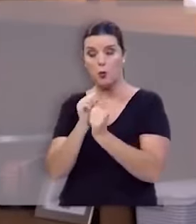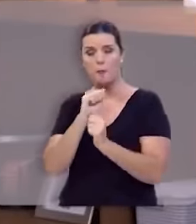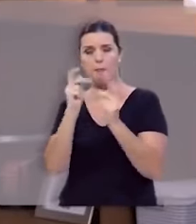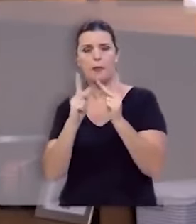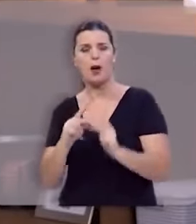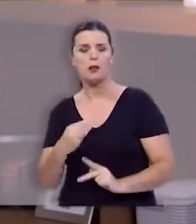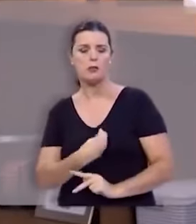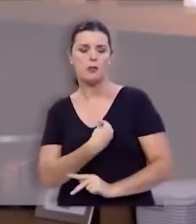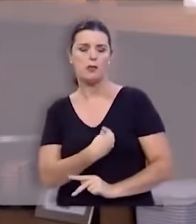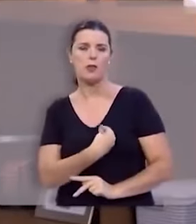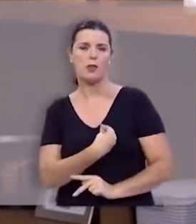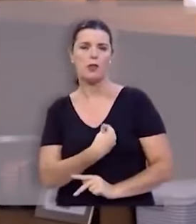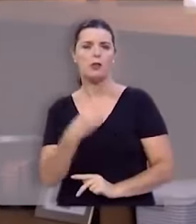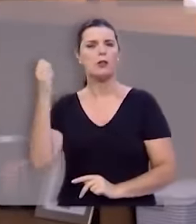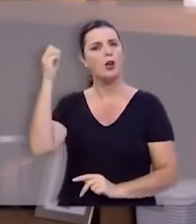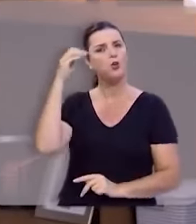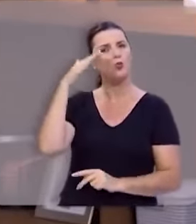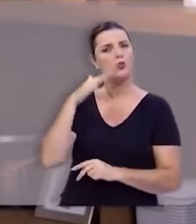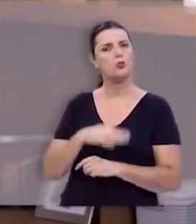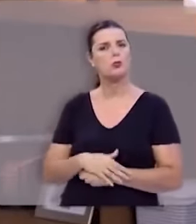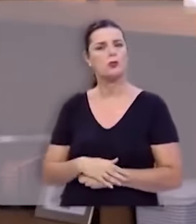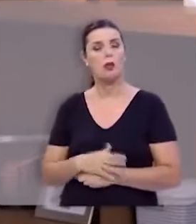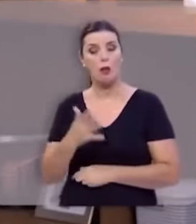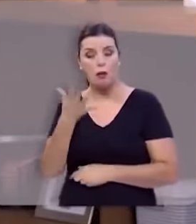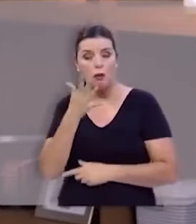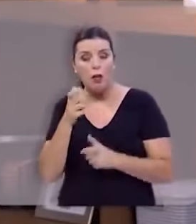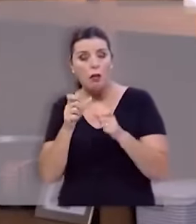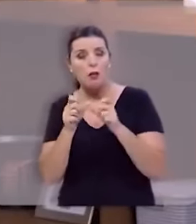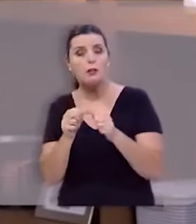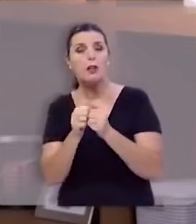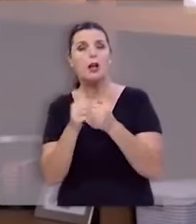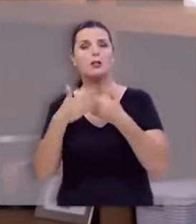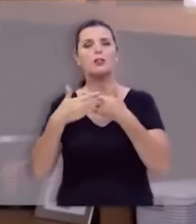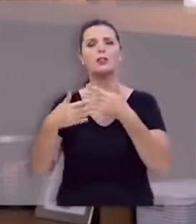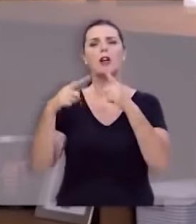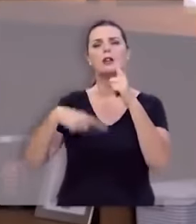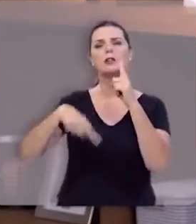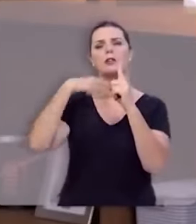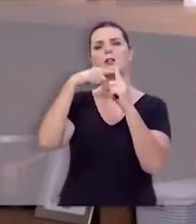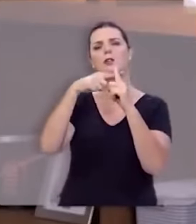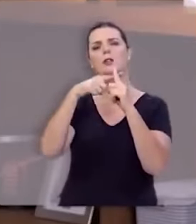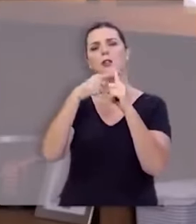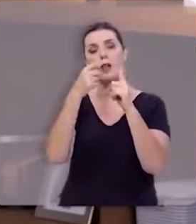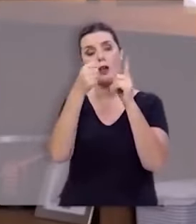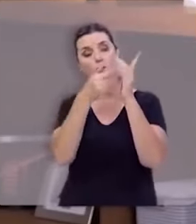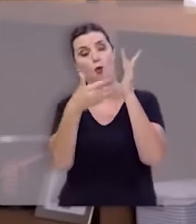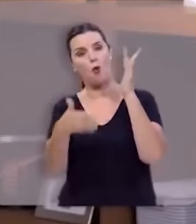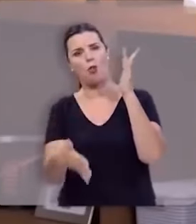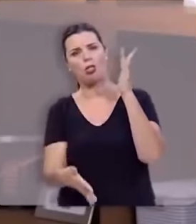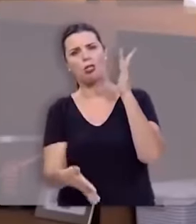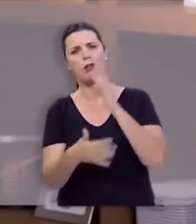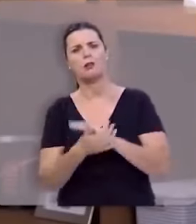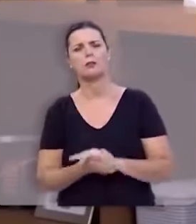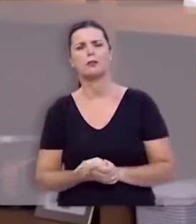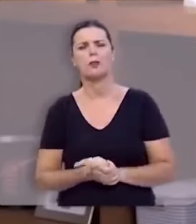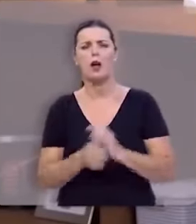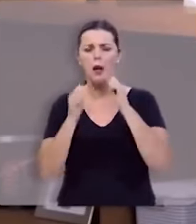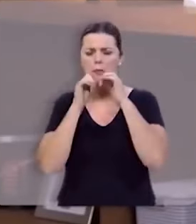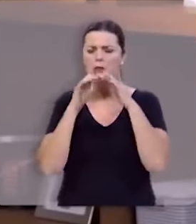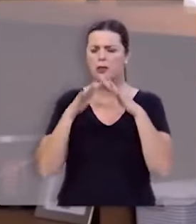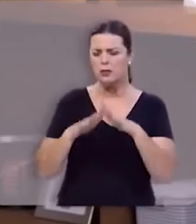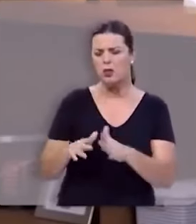paz, vida e luz quer estar ao pé da cruz que tão rica fonte hinos que